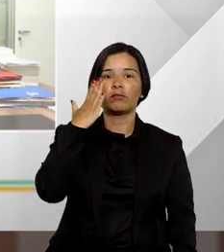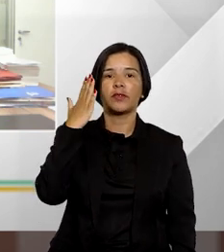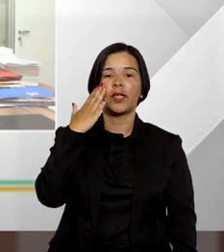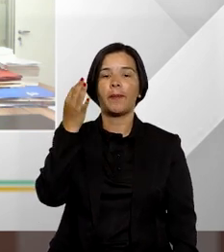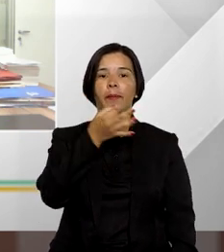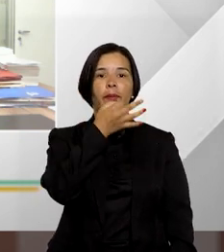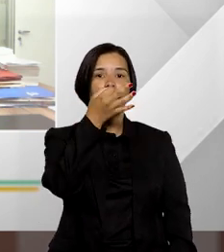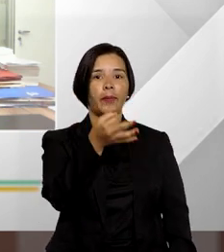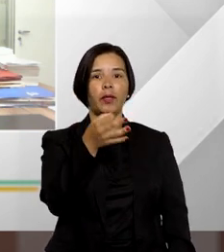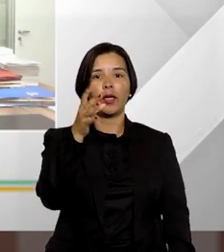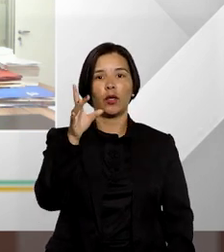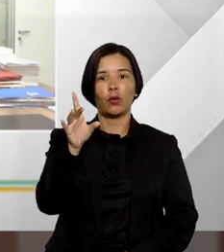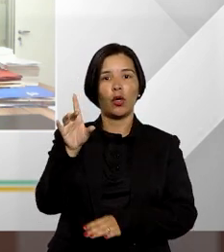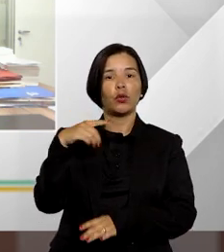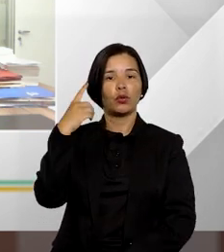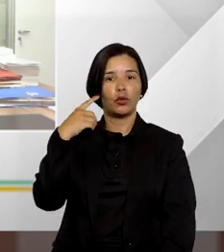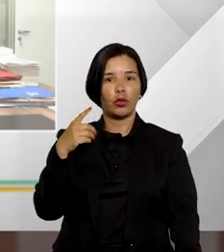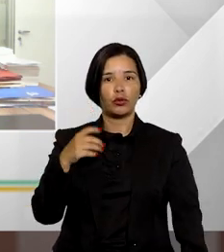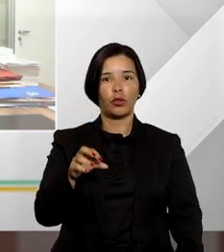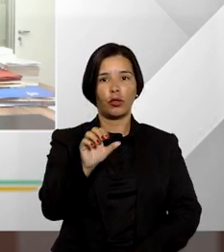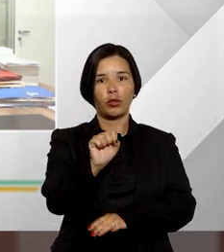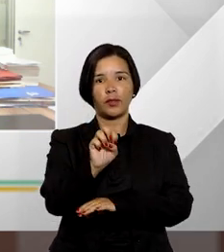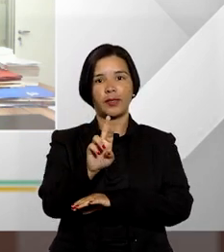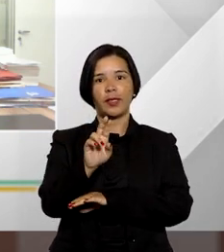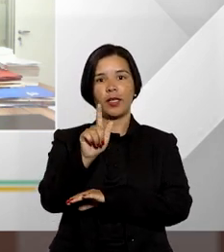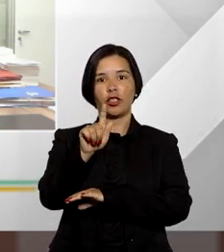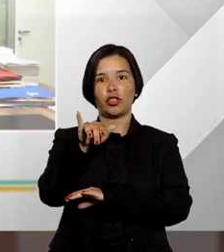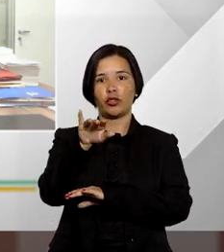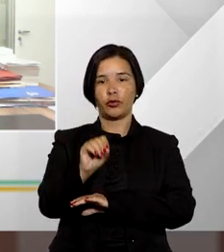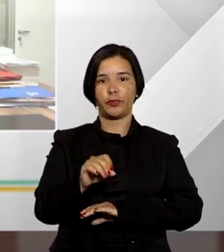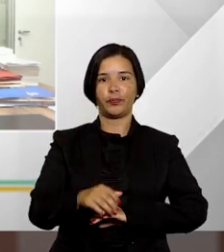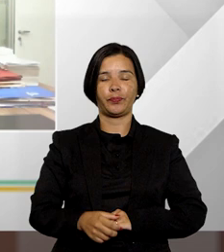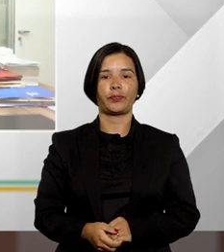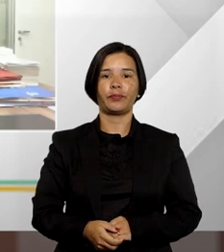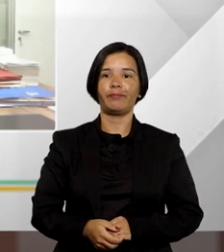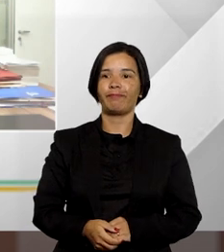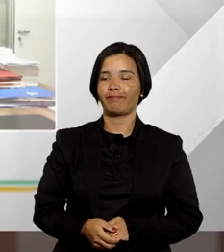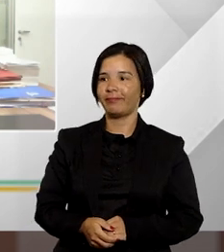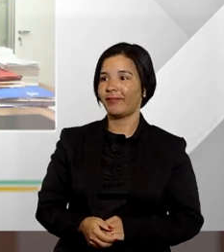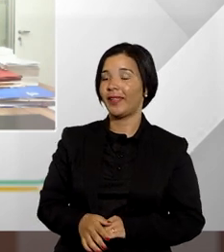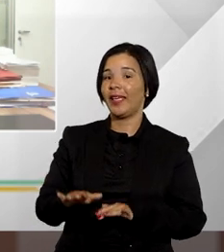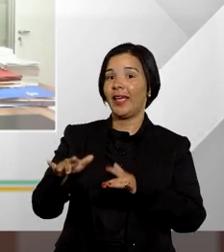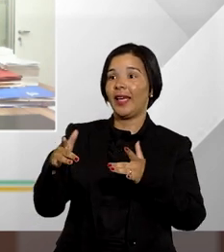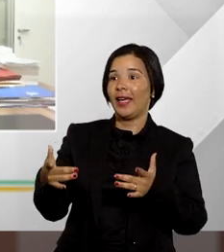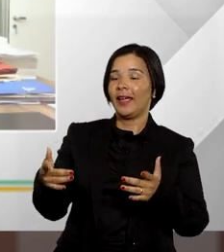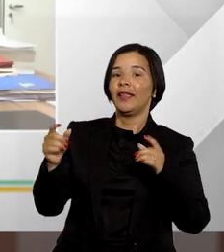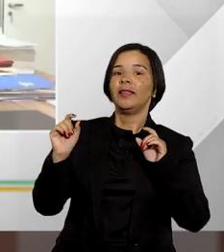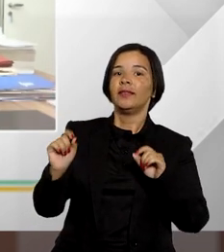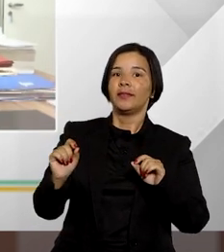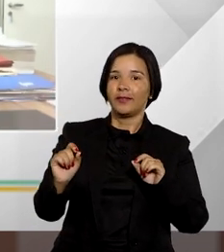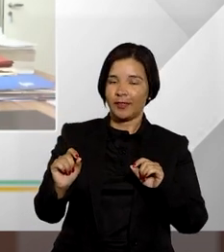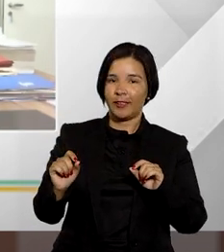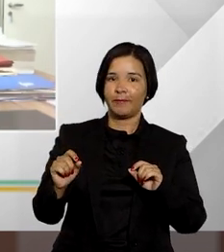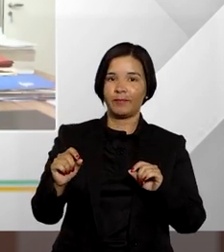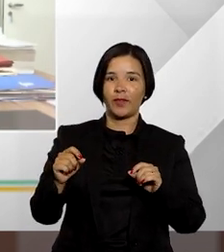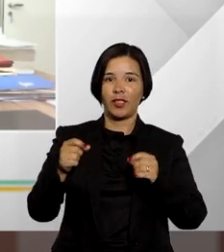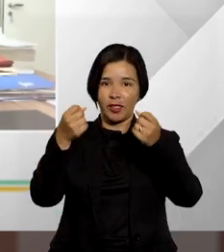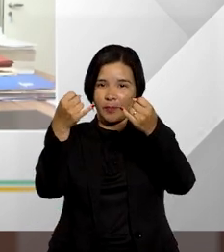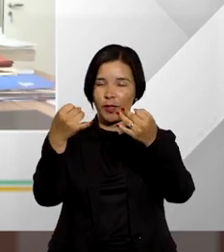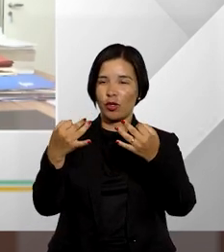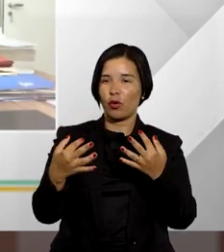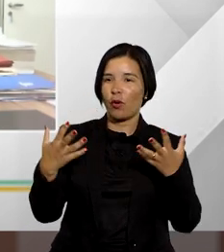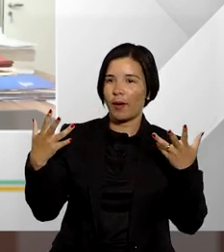então a opinião do doutor Sérgio em relação a essa questão Fátima como muito